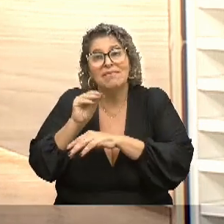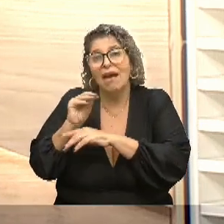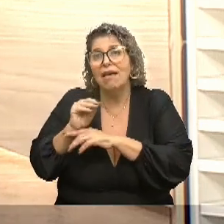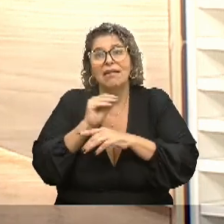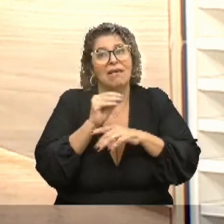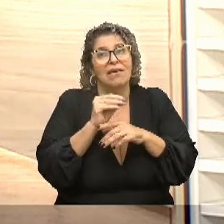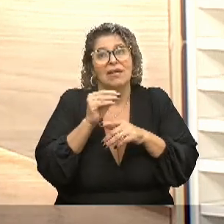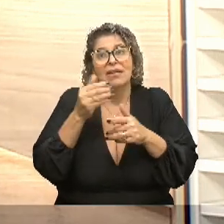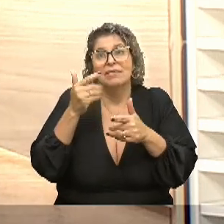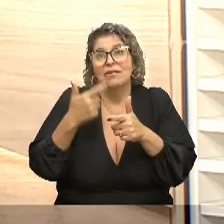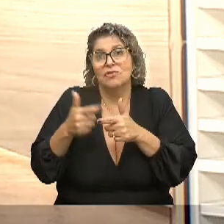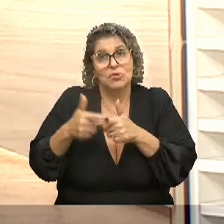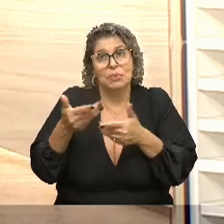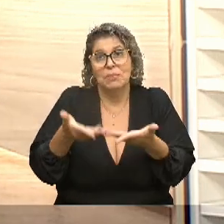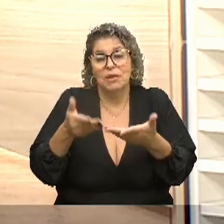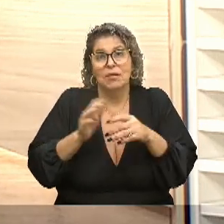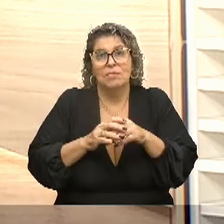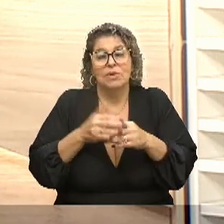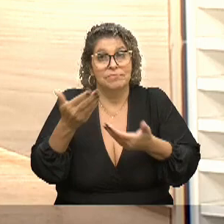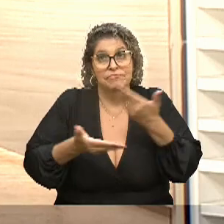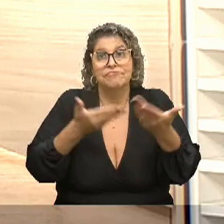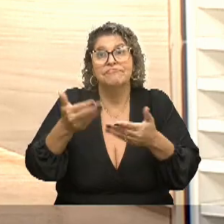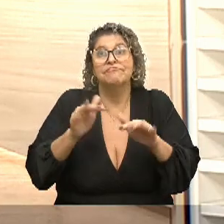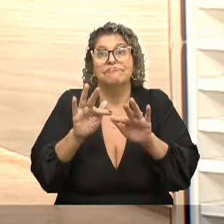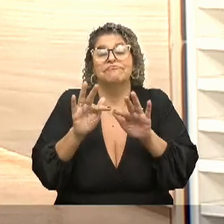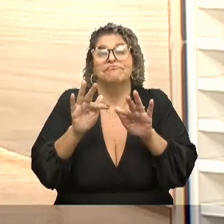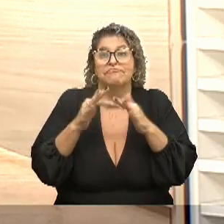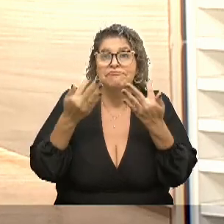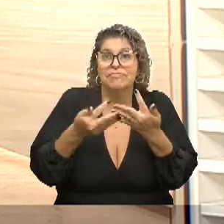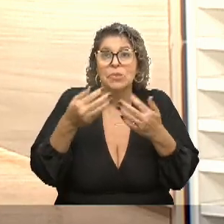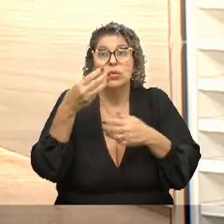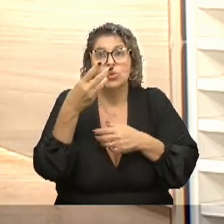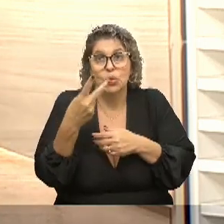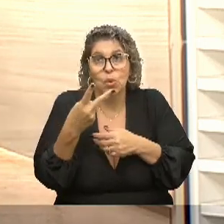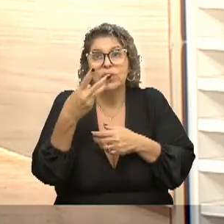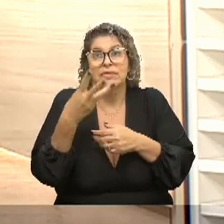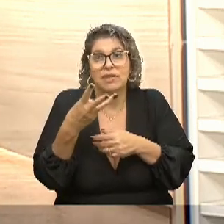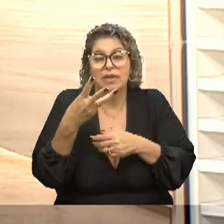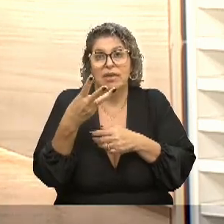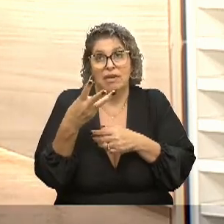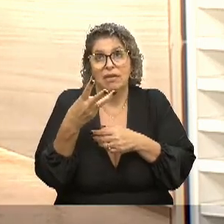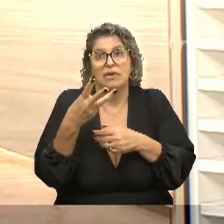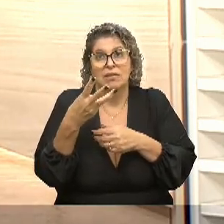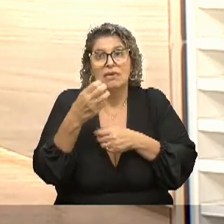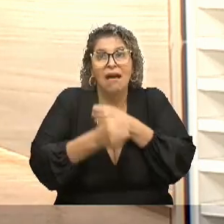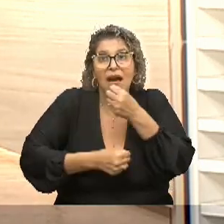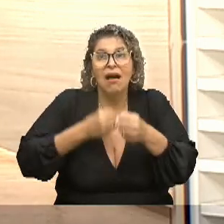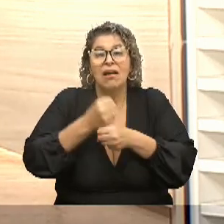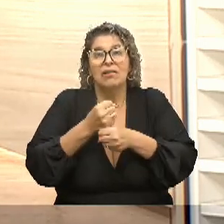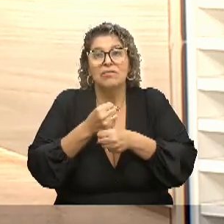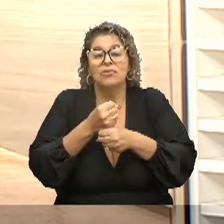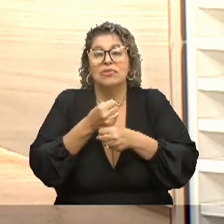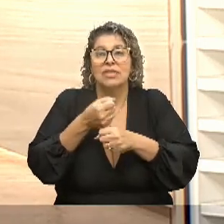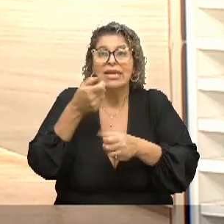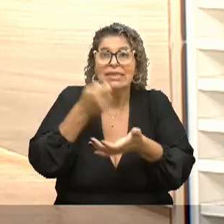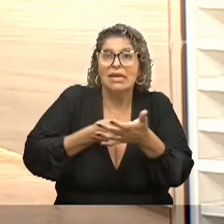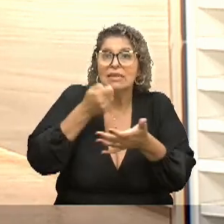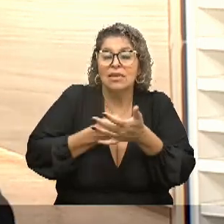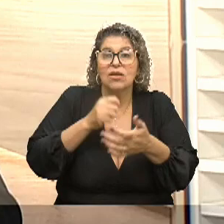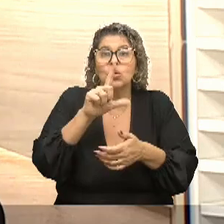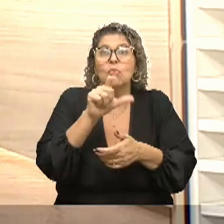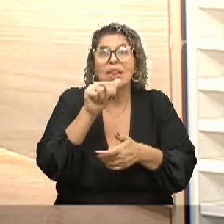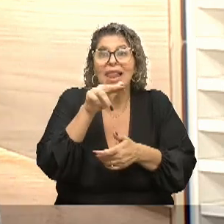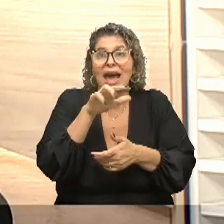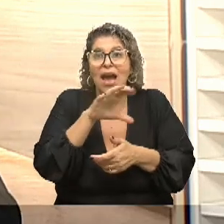A gente atende famílias, por exemplo, que estão há dois, há três anos em busca de um laudo. E que agora a criança iniciou na escola